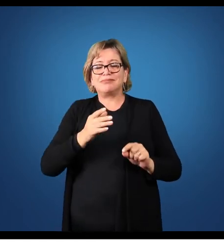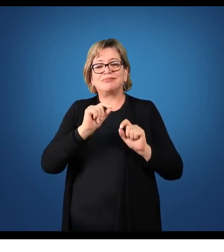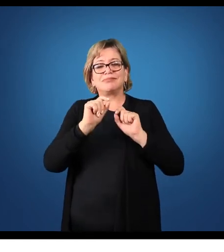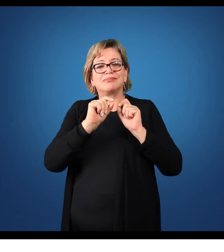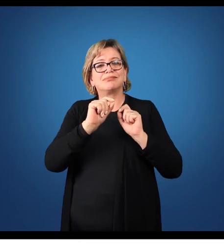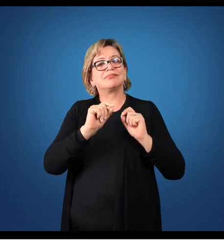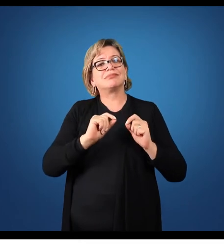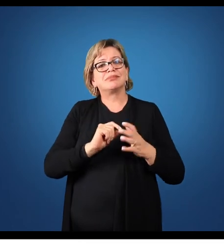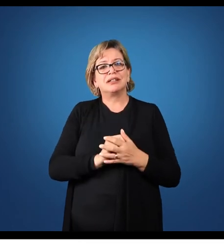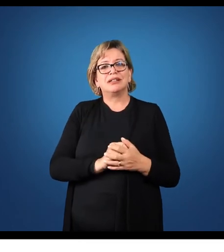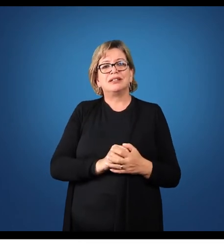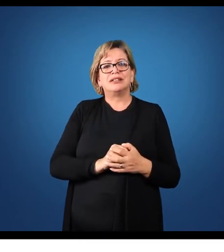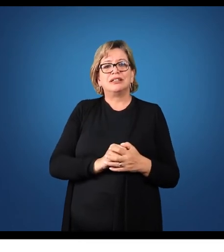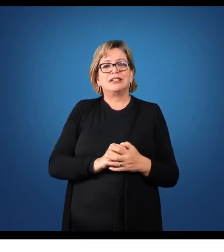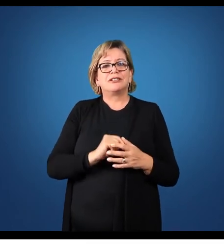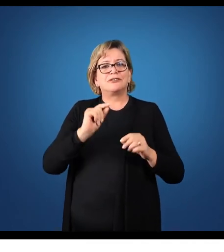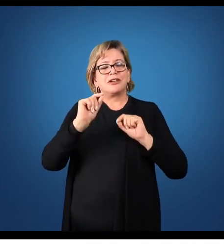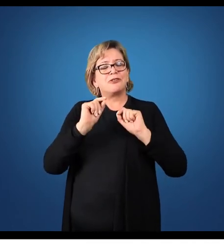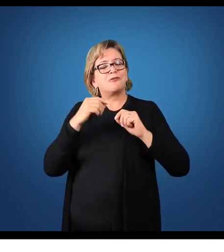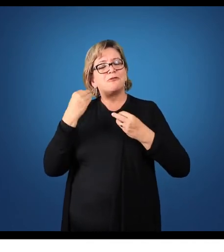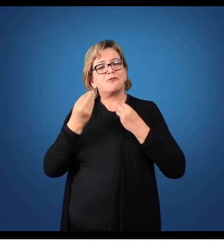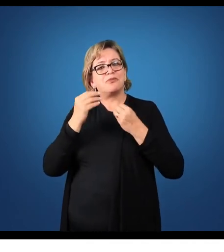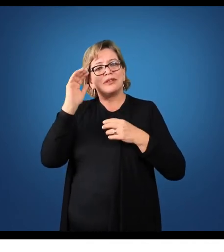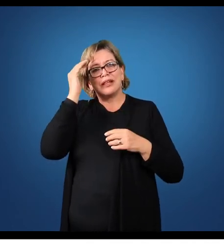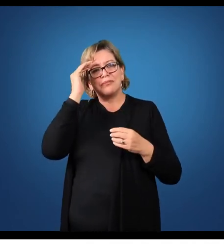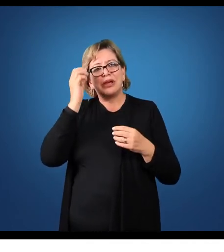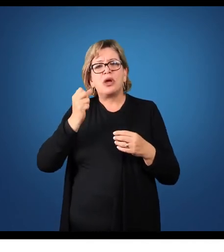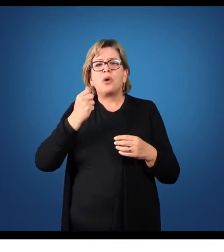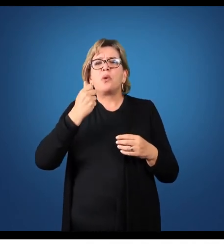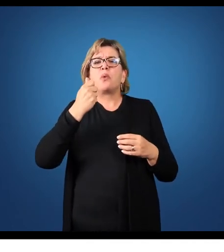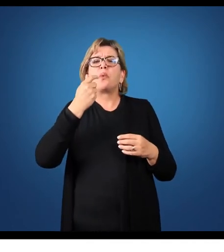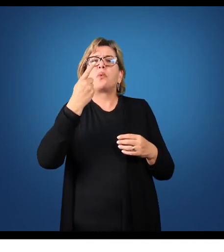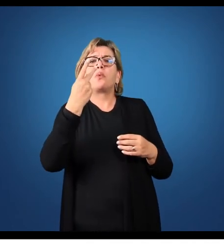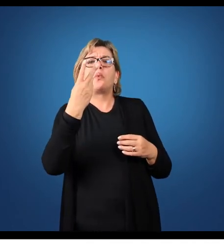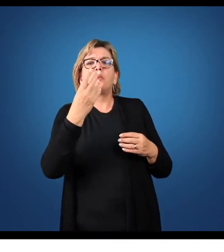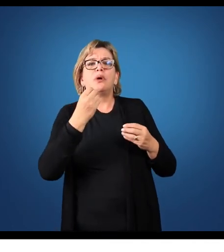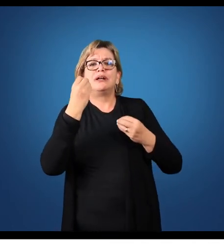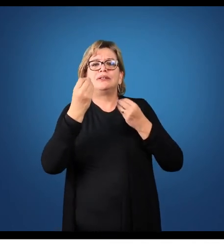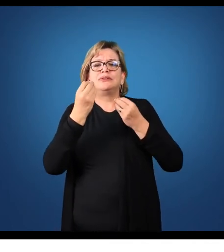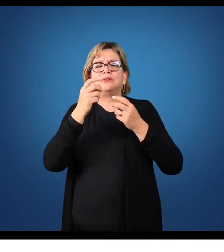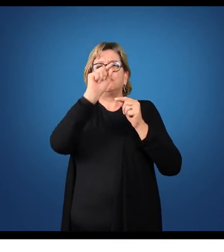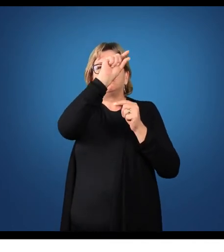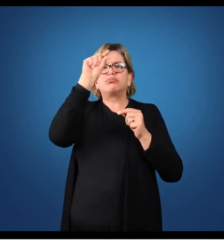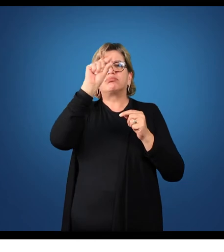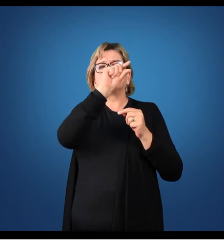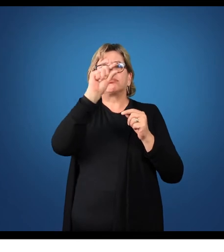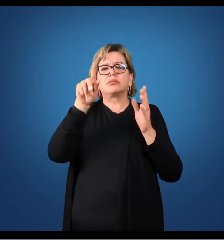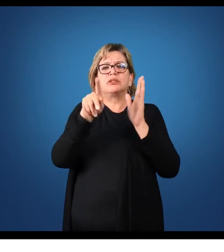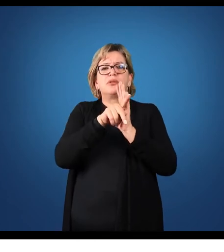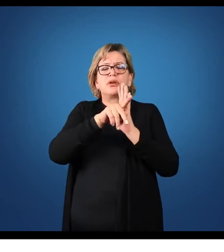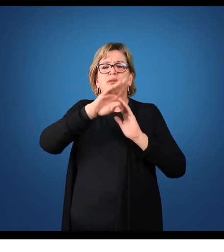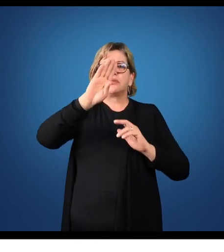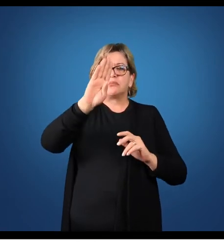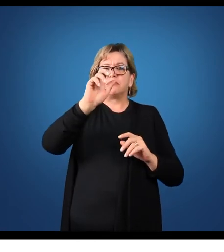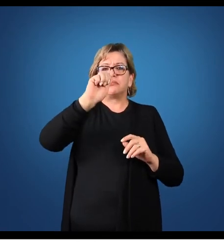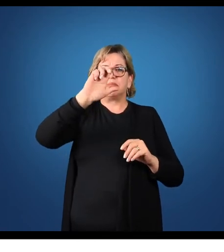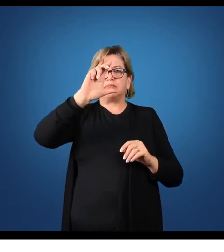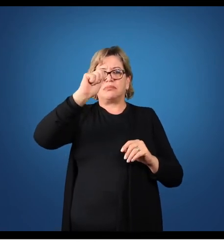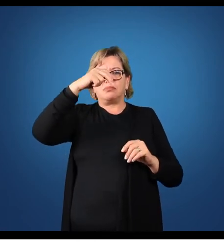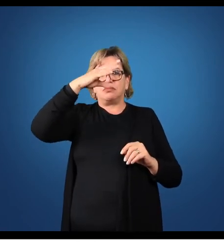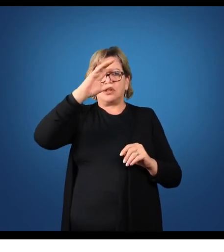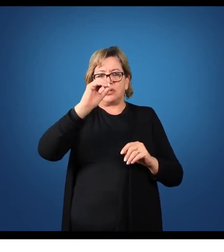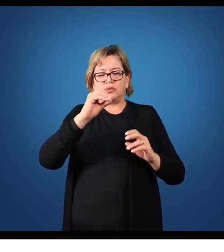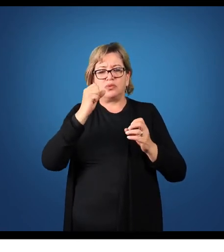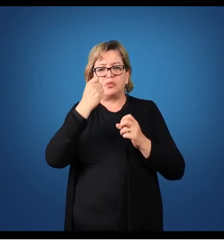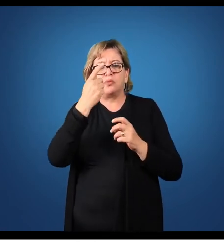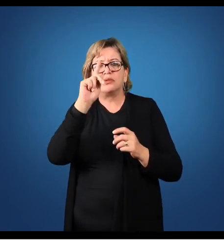saber quanto cada item do balanço patrimonial, ou da DRE, corresponde